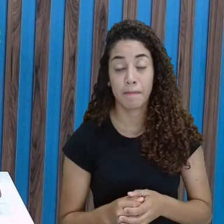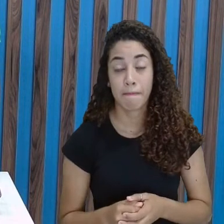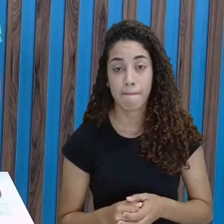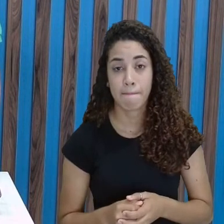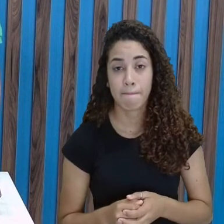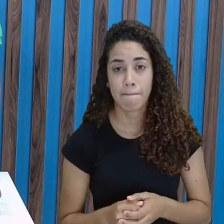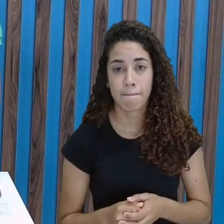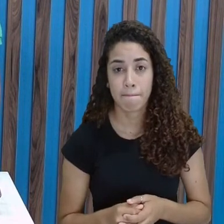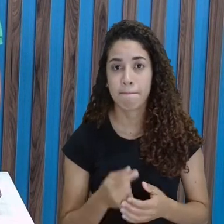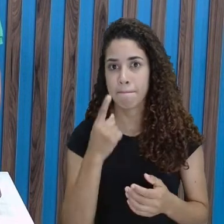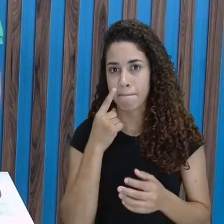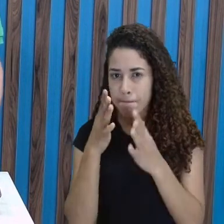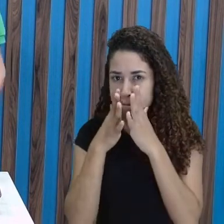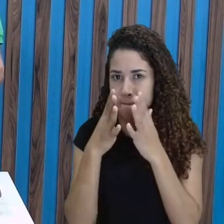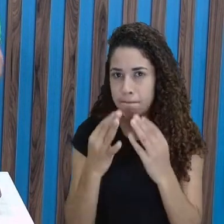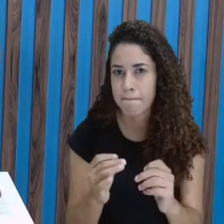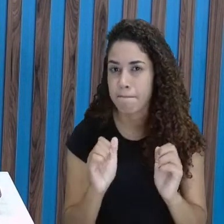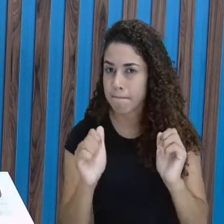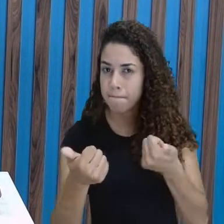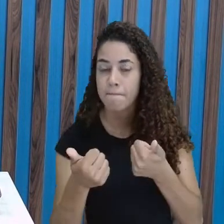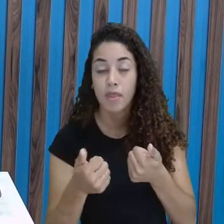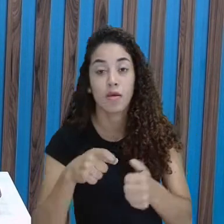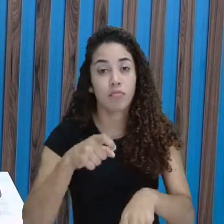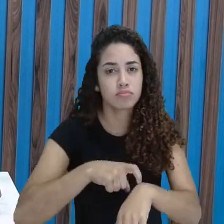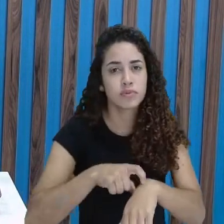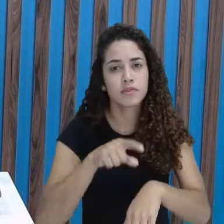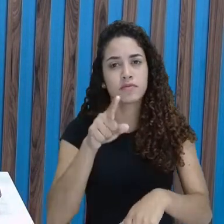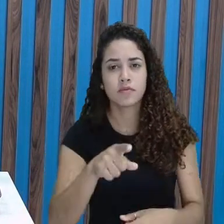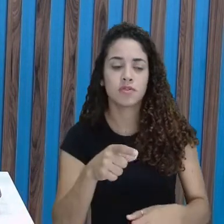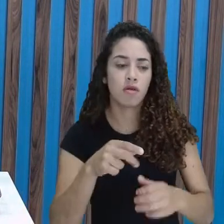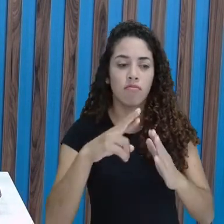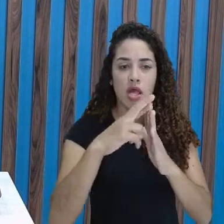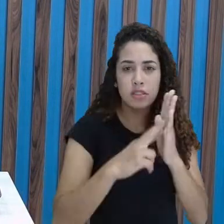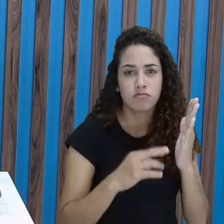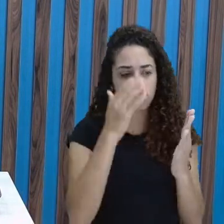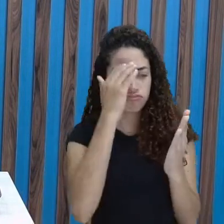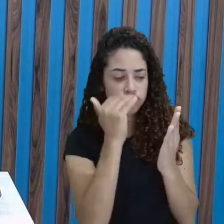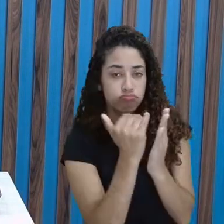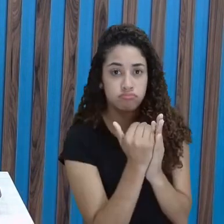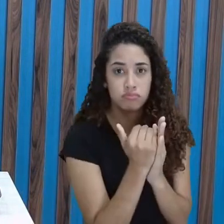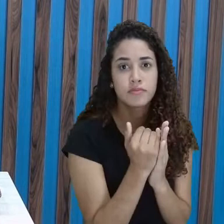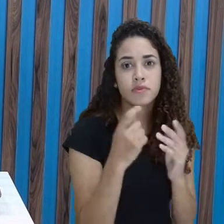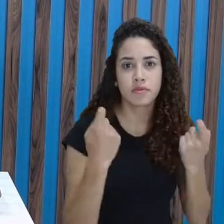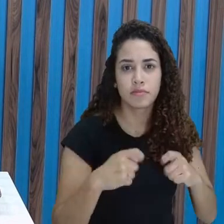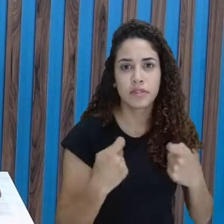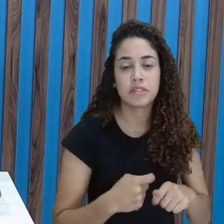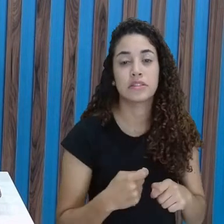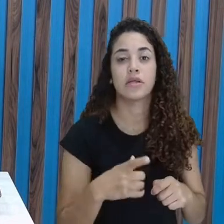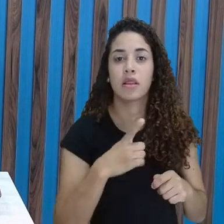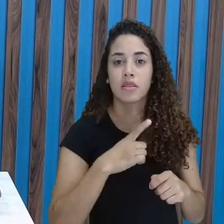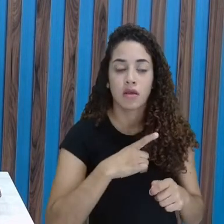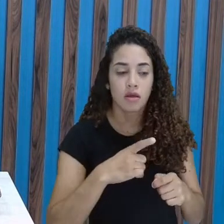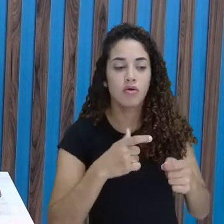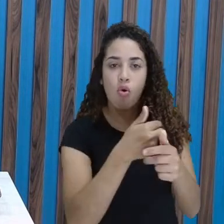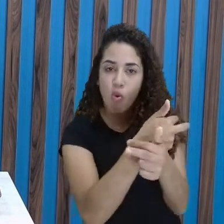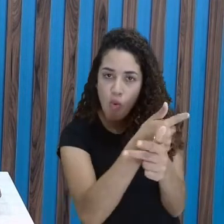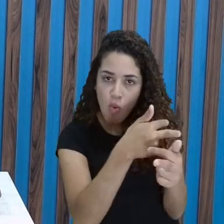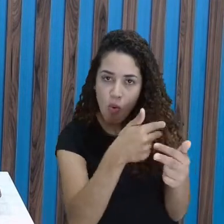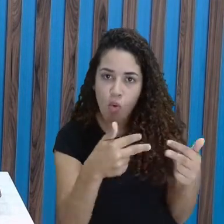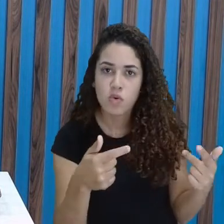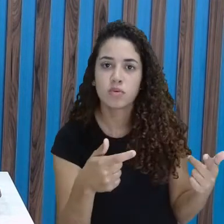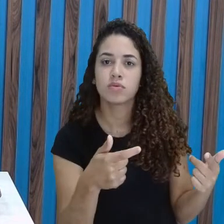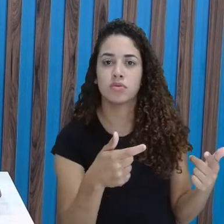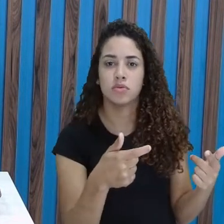Preste atenção nisso. Sempre que você for fazer uma receita, você precisa ter os ingredientes,